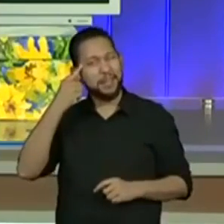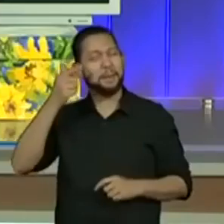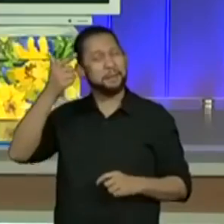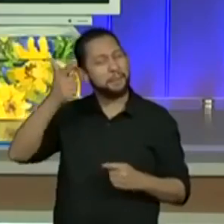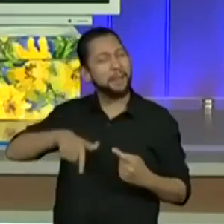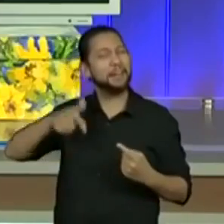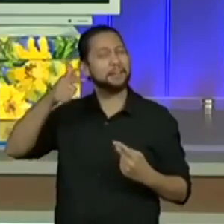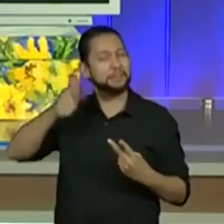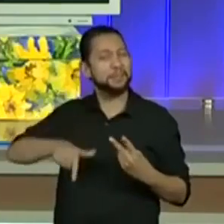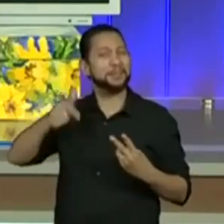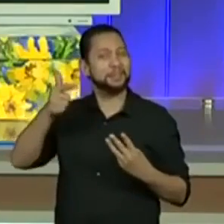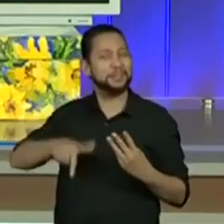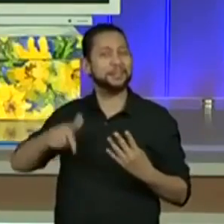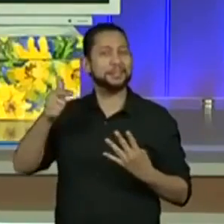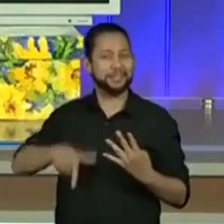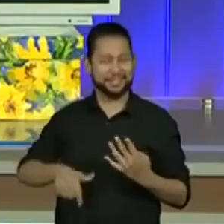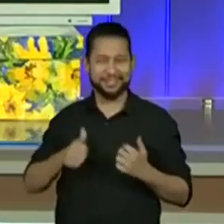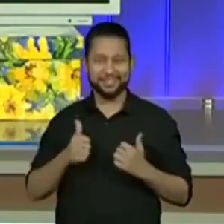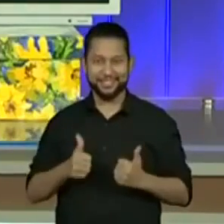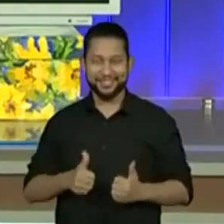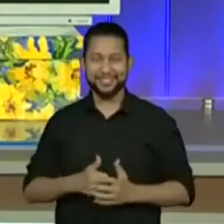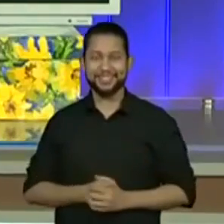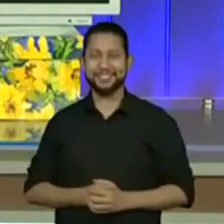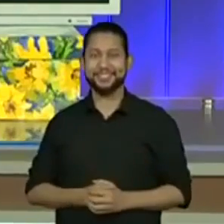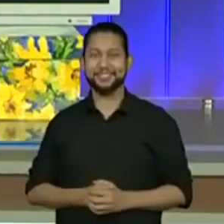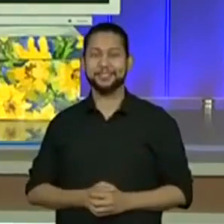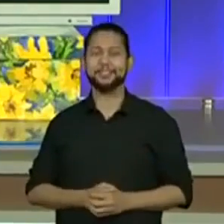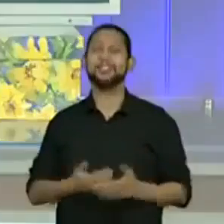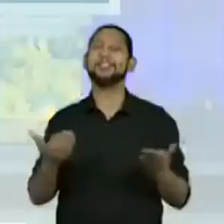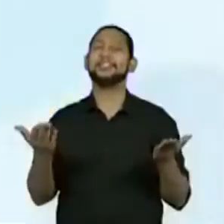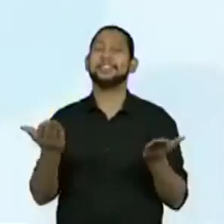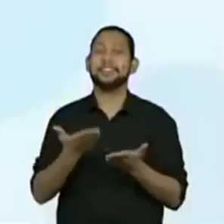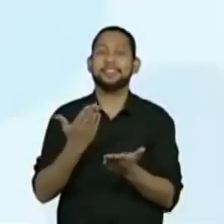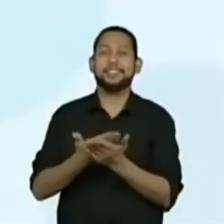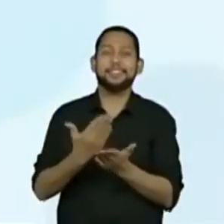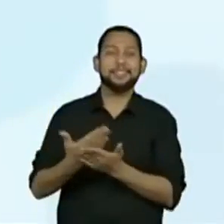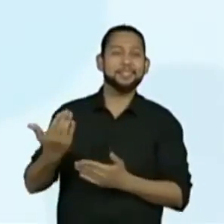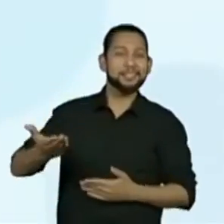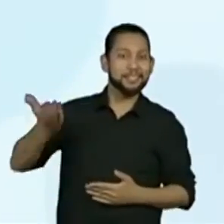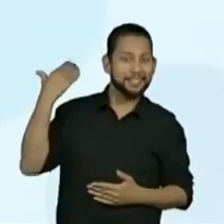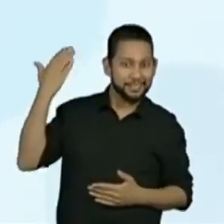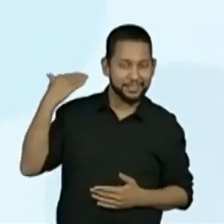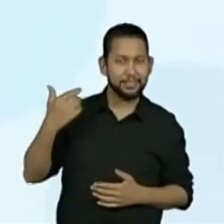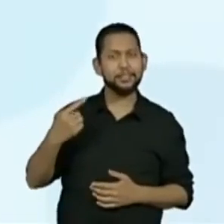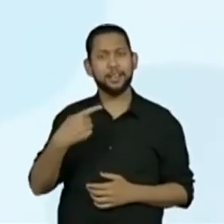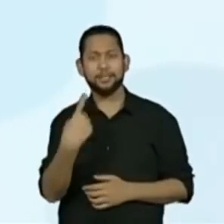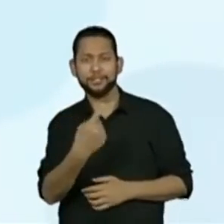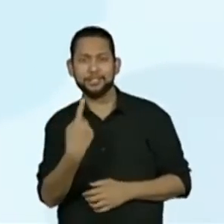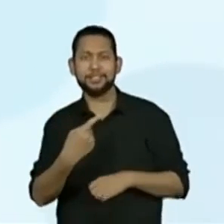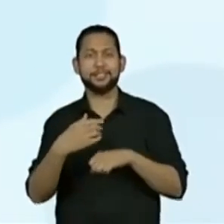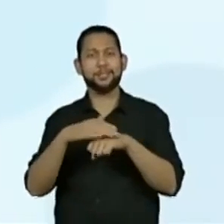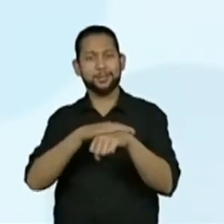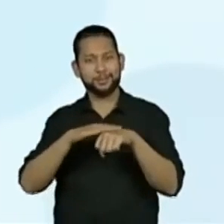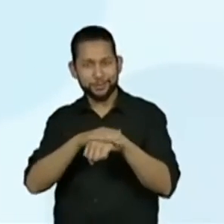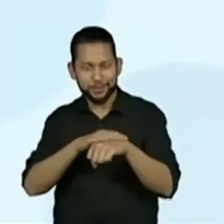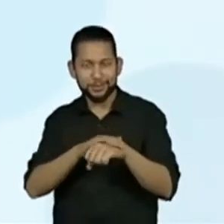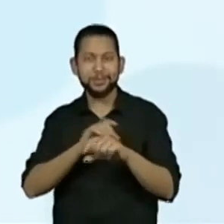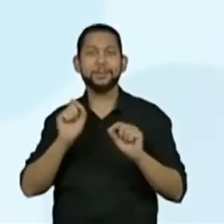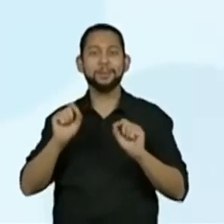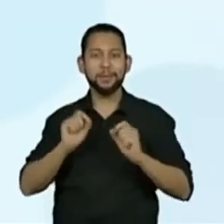que já foram ditas, tá? Vamos lá. Nas últimas aulas, conversamos sobre